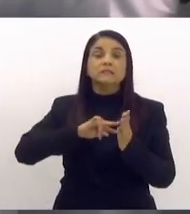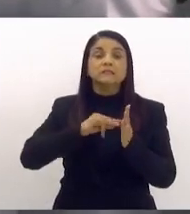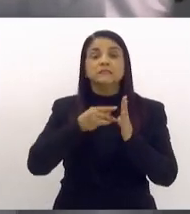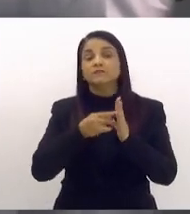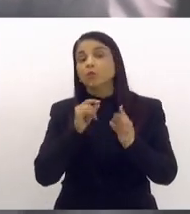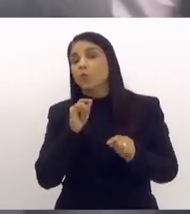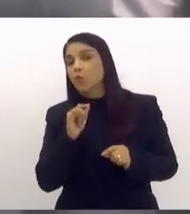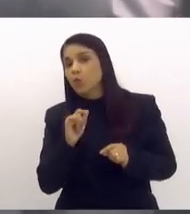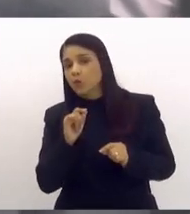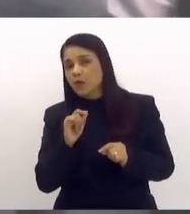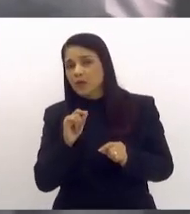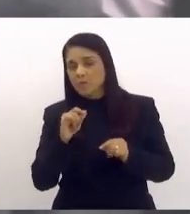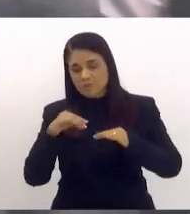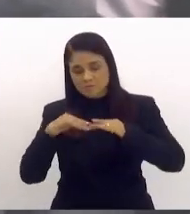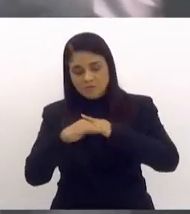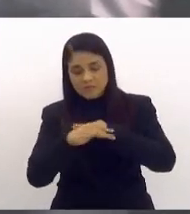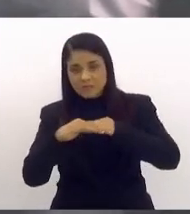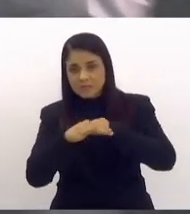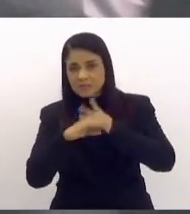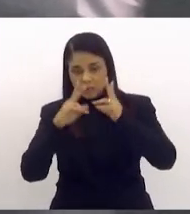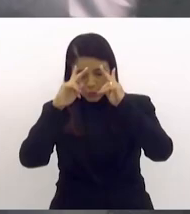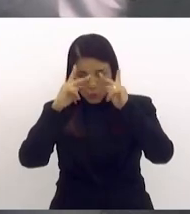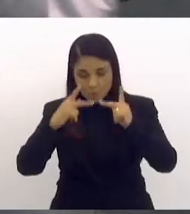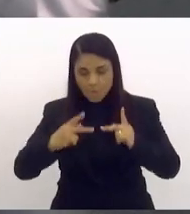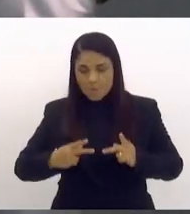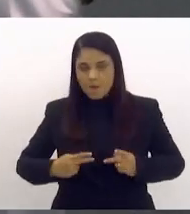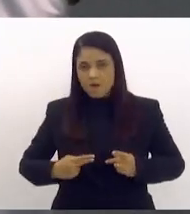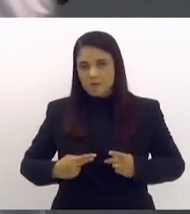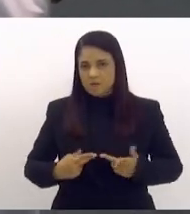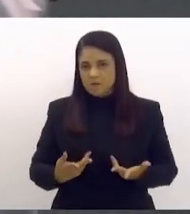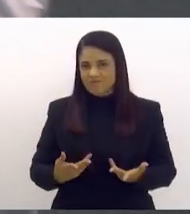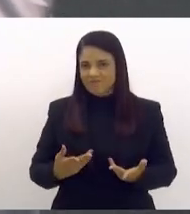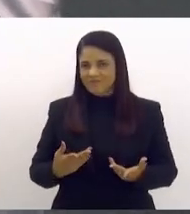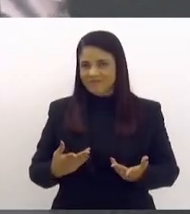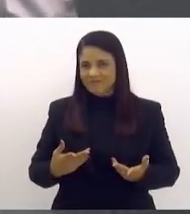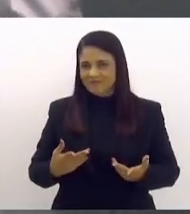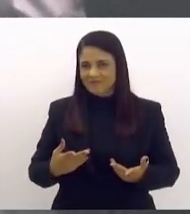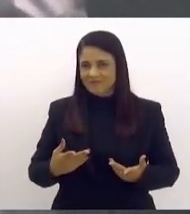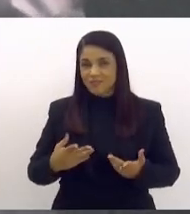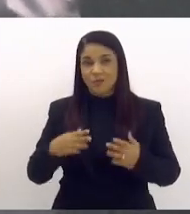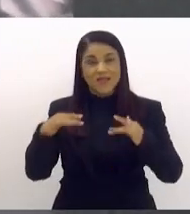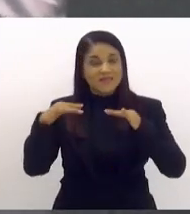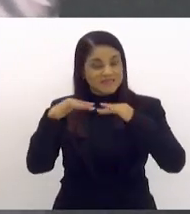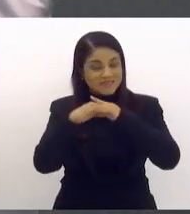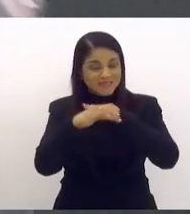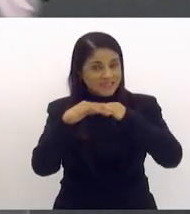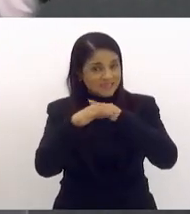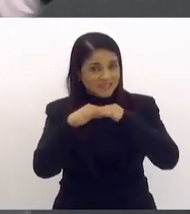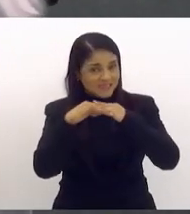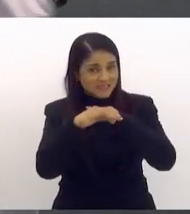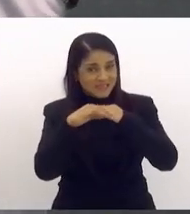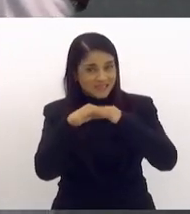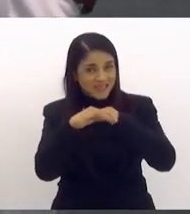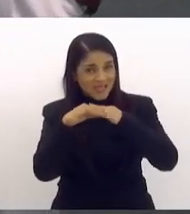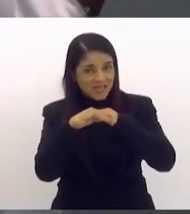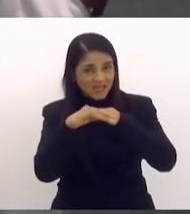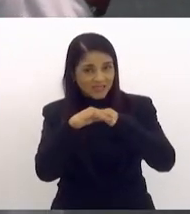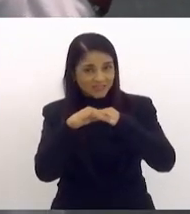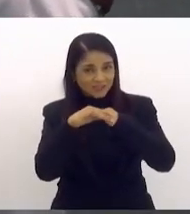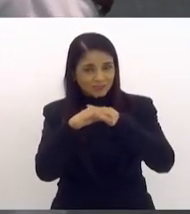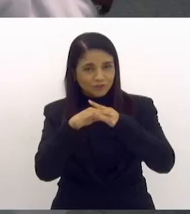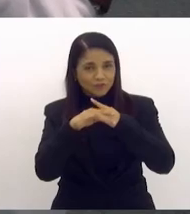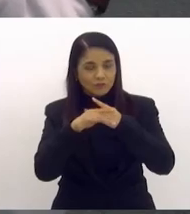uma cidade mais humana. Não é a cidade, senador Marquinho, não é a cidade da